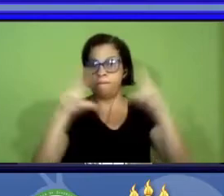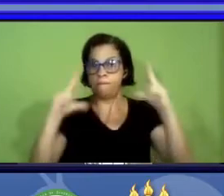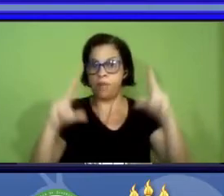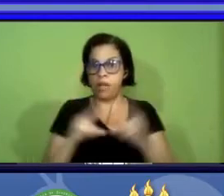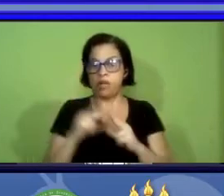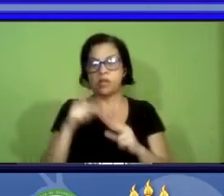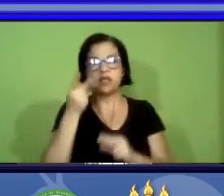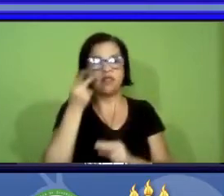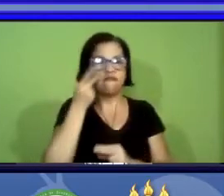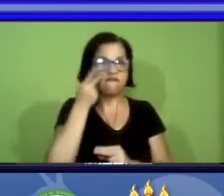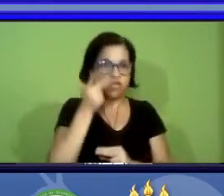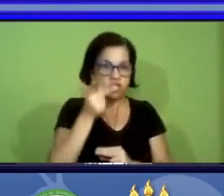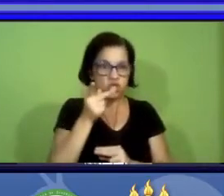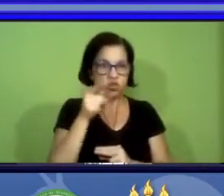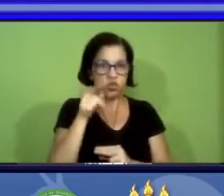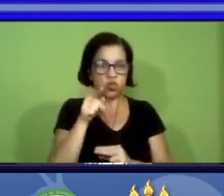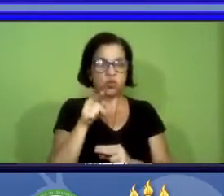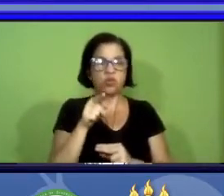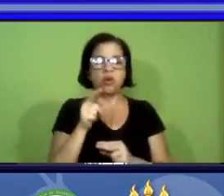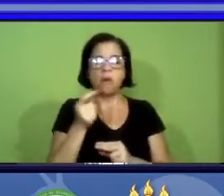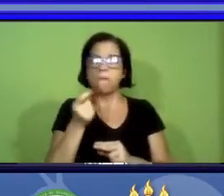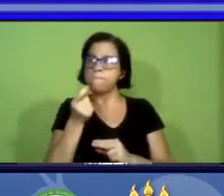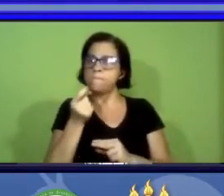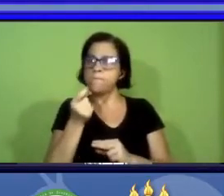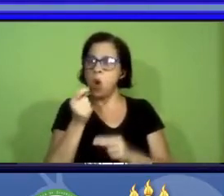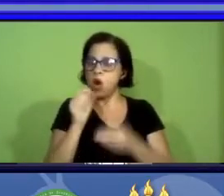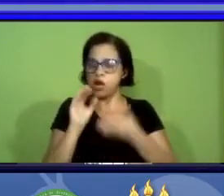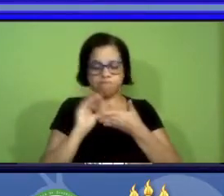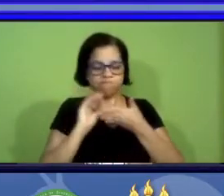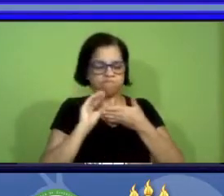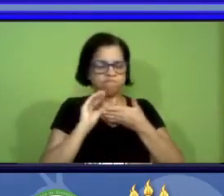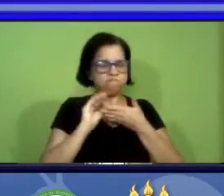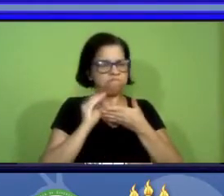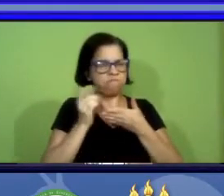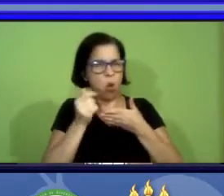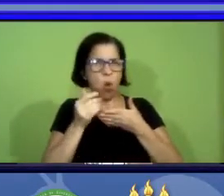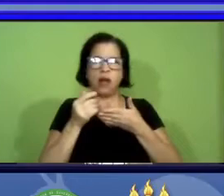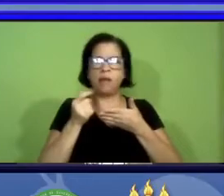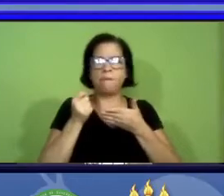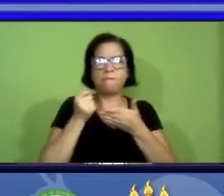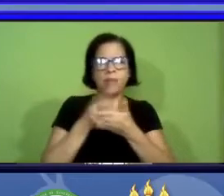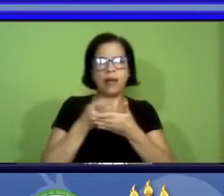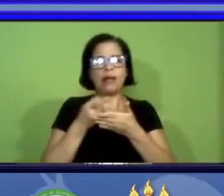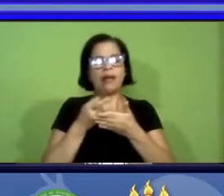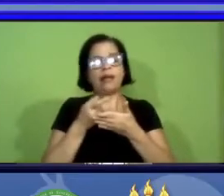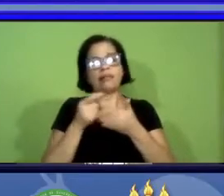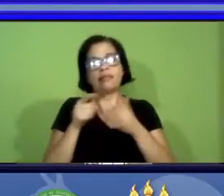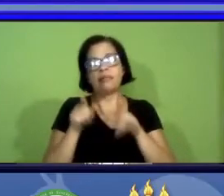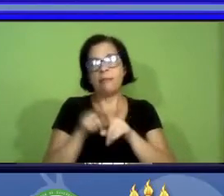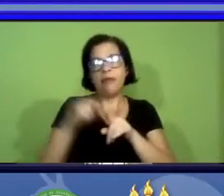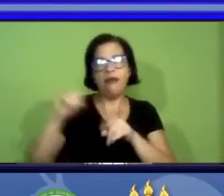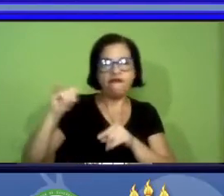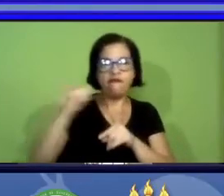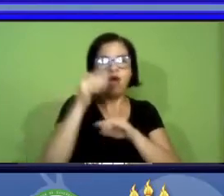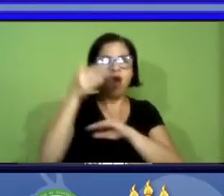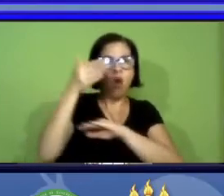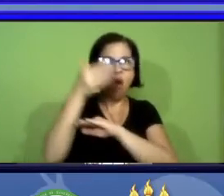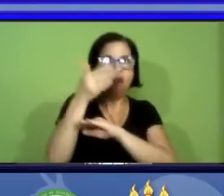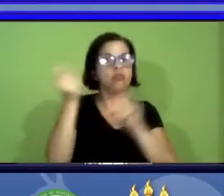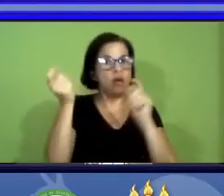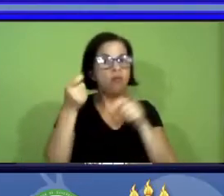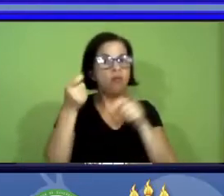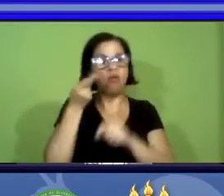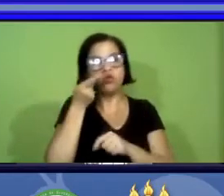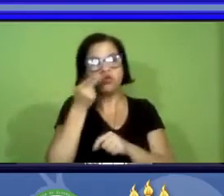visitou no com pouco recurso financeiro que ele obteve de passagem de 10 diárias ele pôde visitar